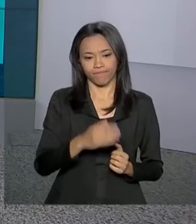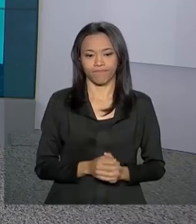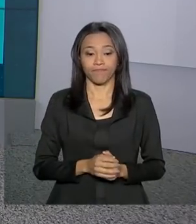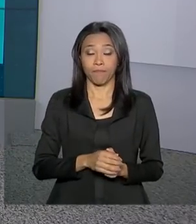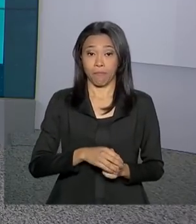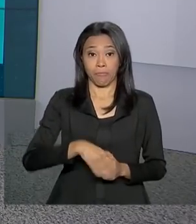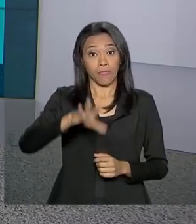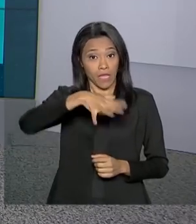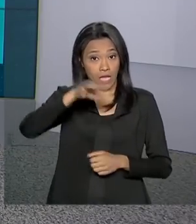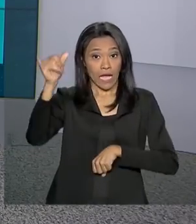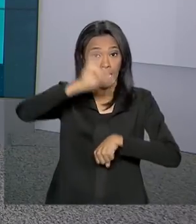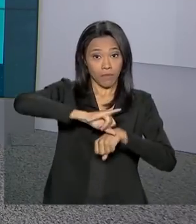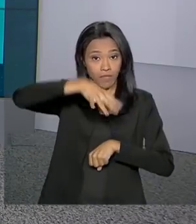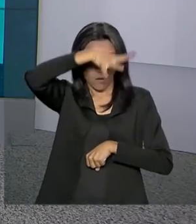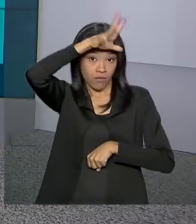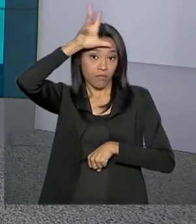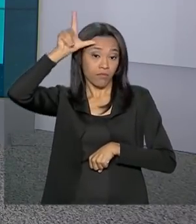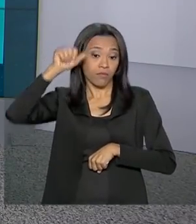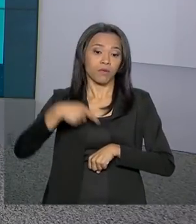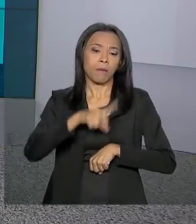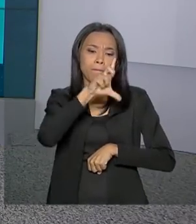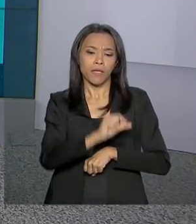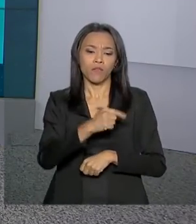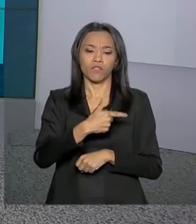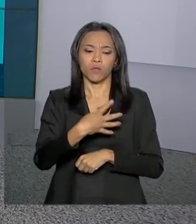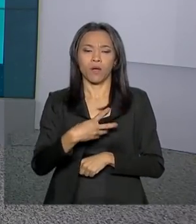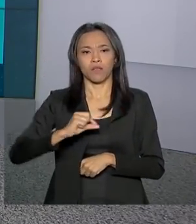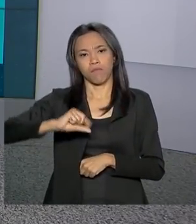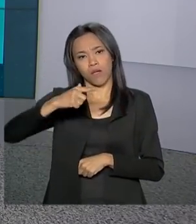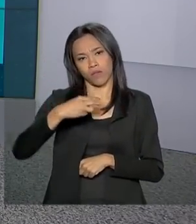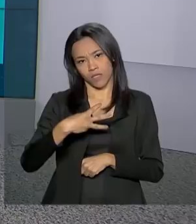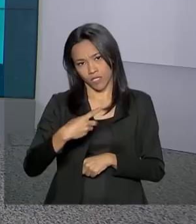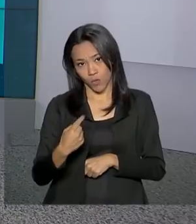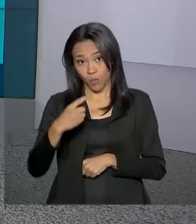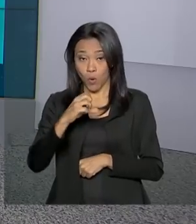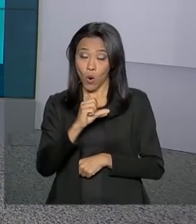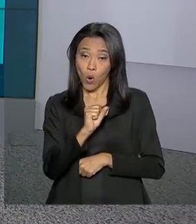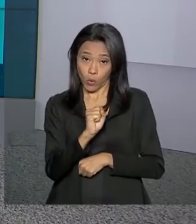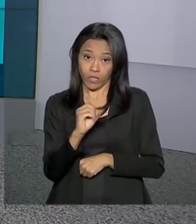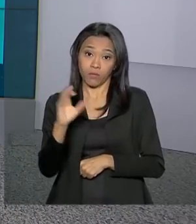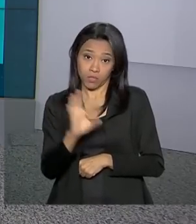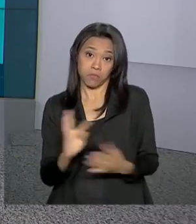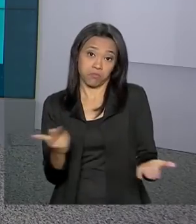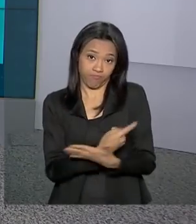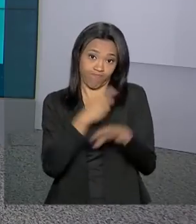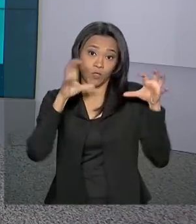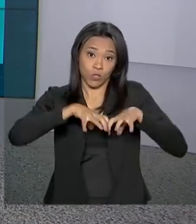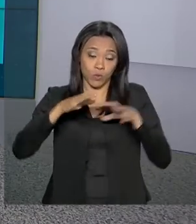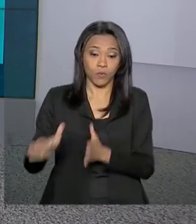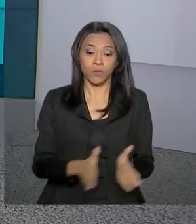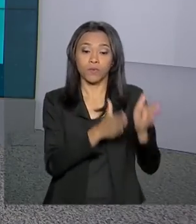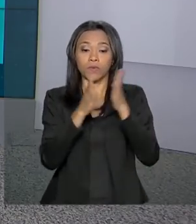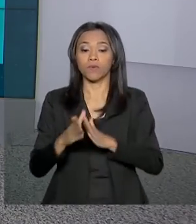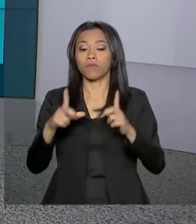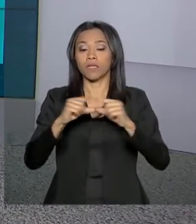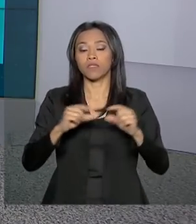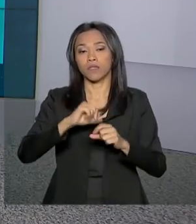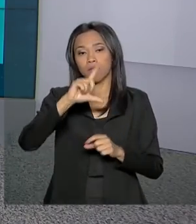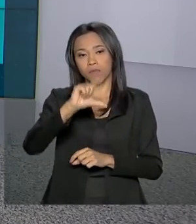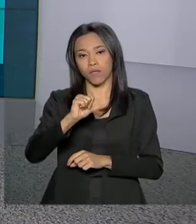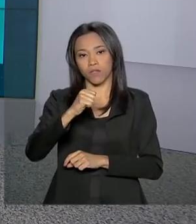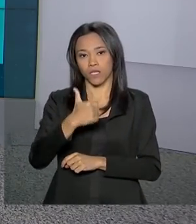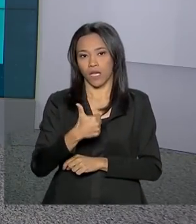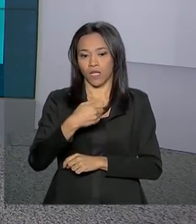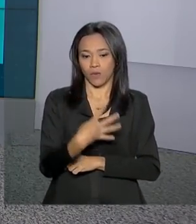Olha só, Manaus, mínima de 24, máxima de 31 graus, 80% de possibilidade de chuva. Brasília, mínima de 14,